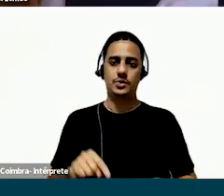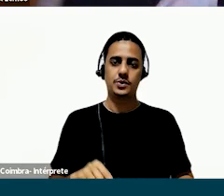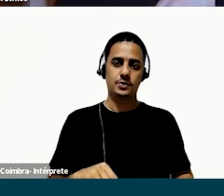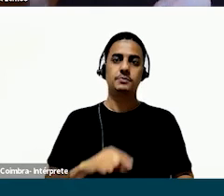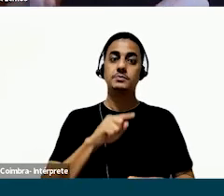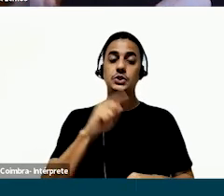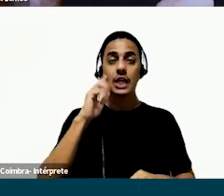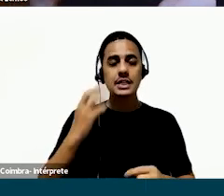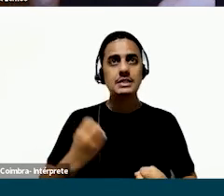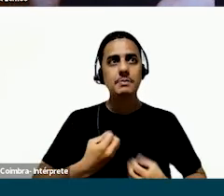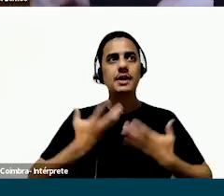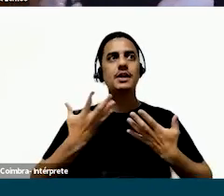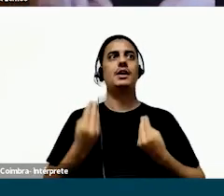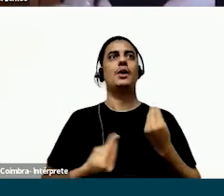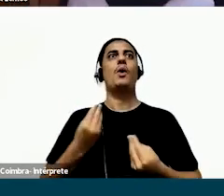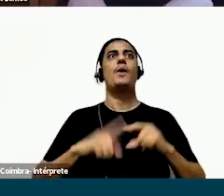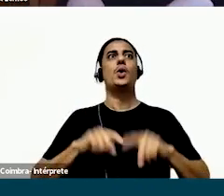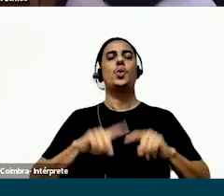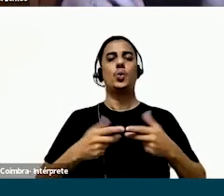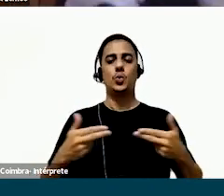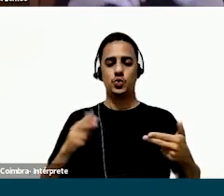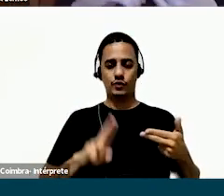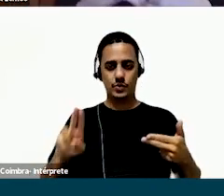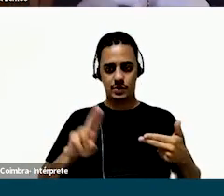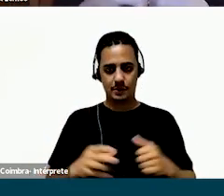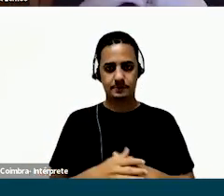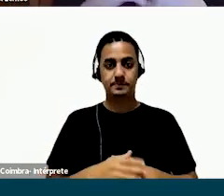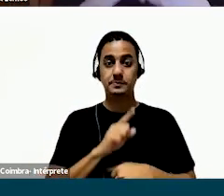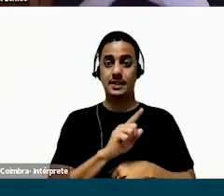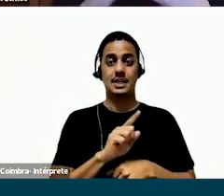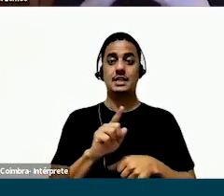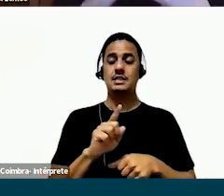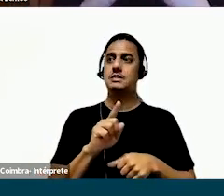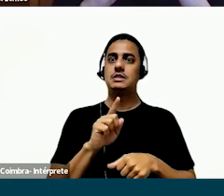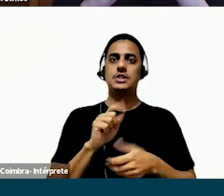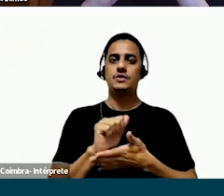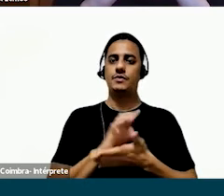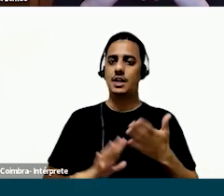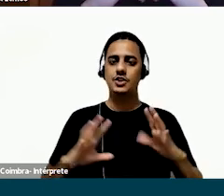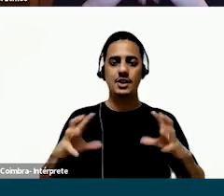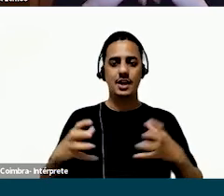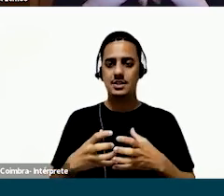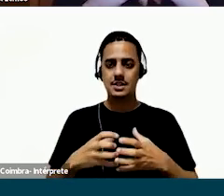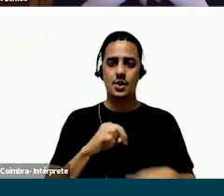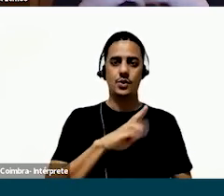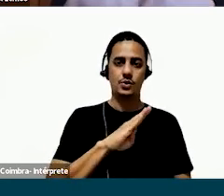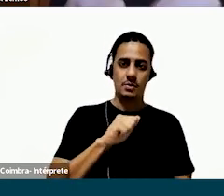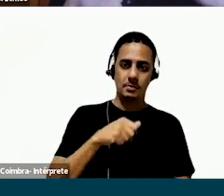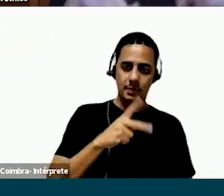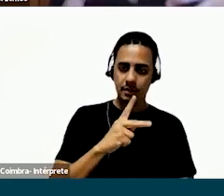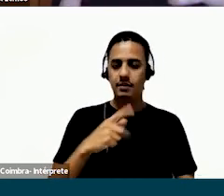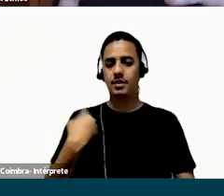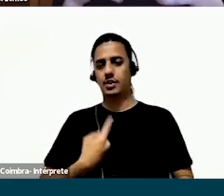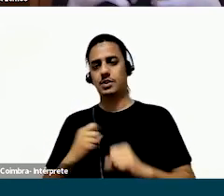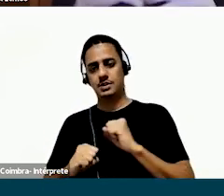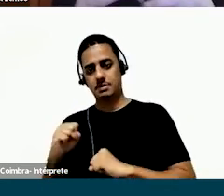ou seja, já tem inspiração aqui para recursos. O ponto adicional que eu quero trazer é que esse exercício, ele gerou muita integração entre